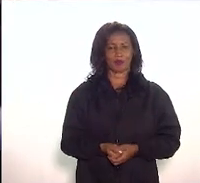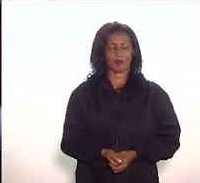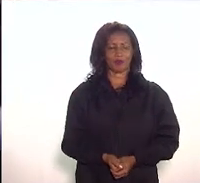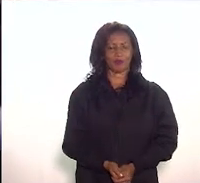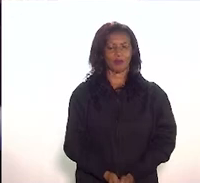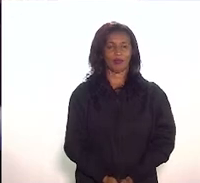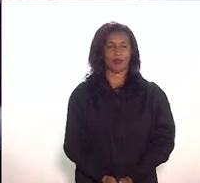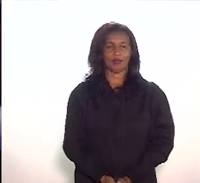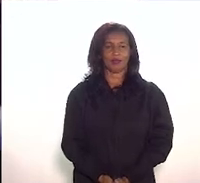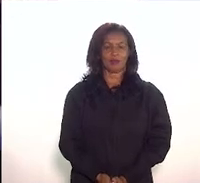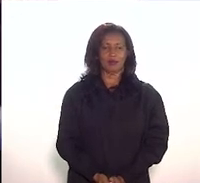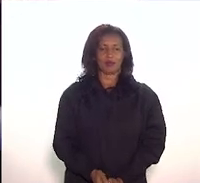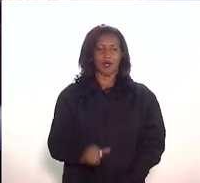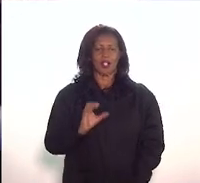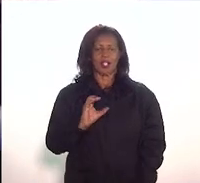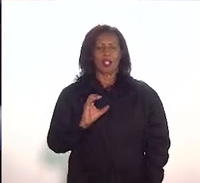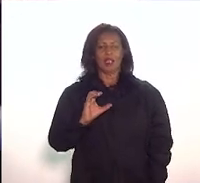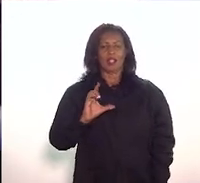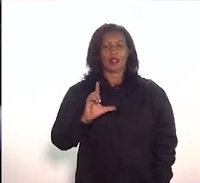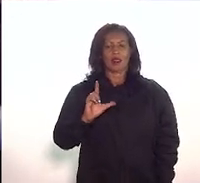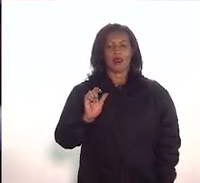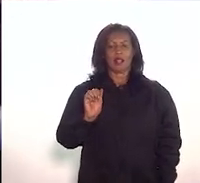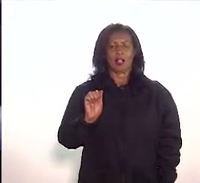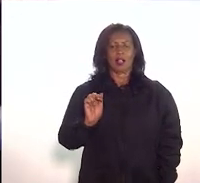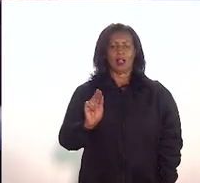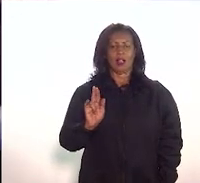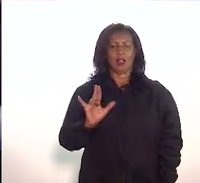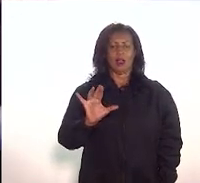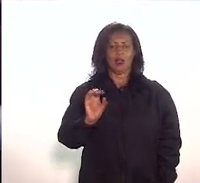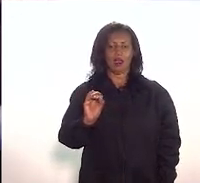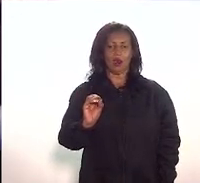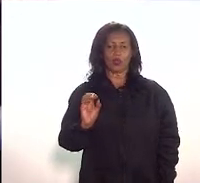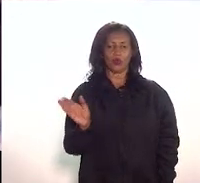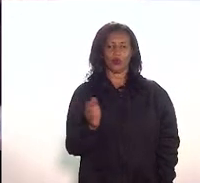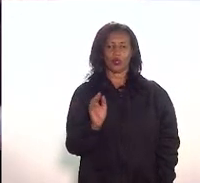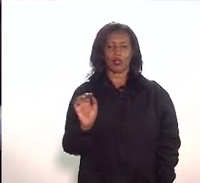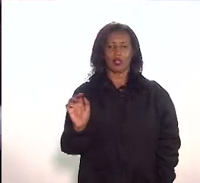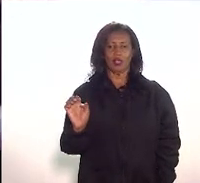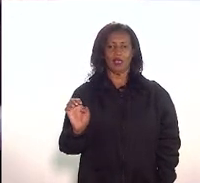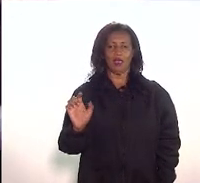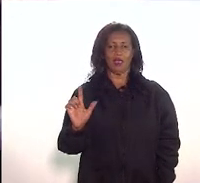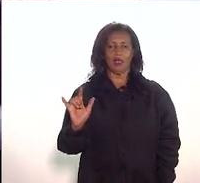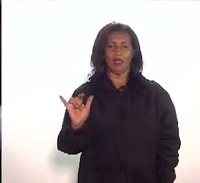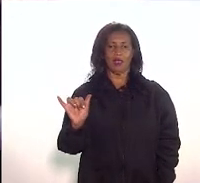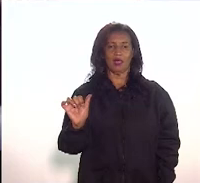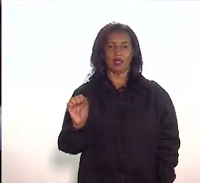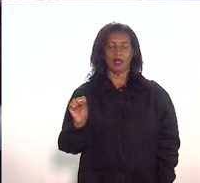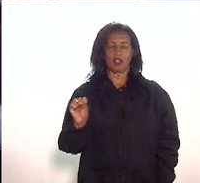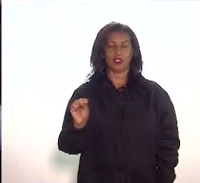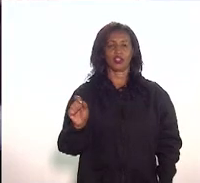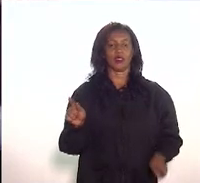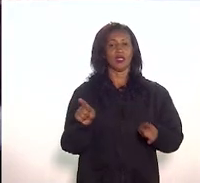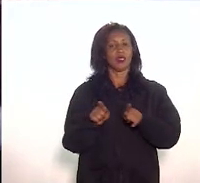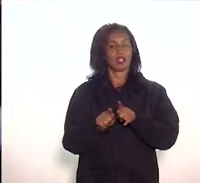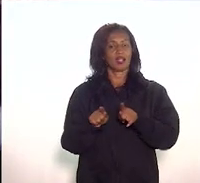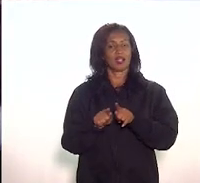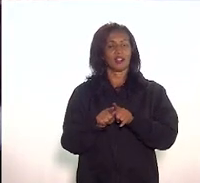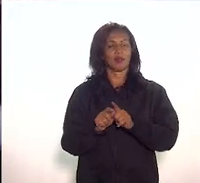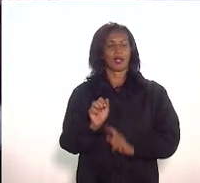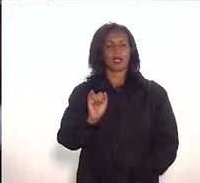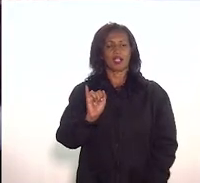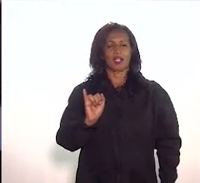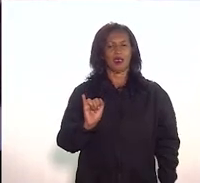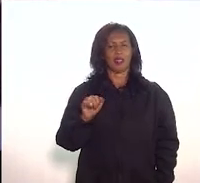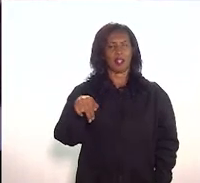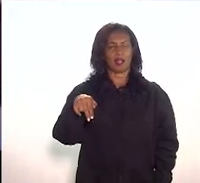para Cláudio Elias da Silva, diretor-geral do INEPAC, e também aproveitar para anunciar a presença também do INEPAC e